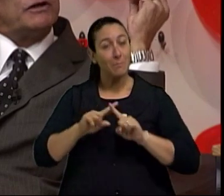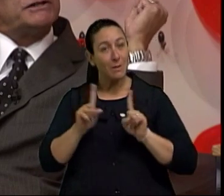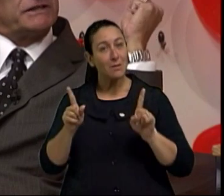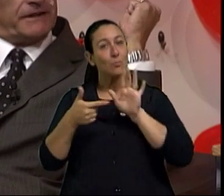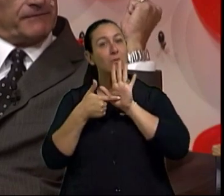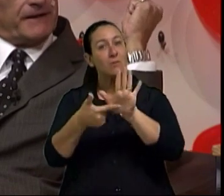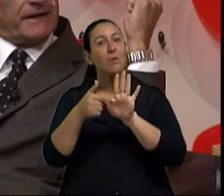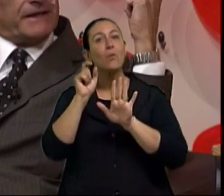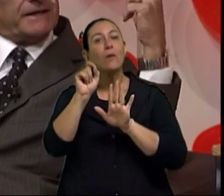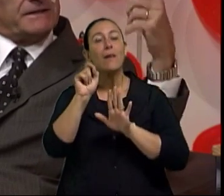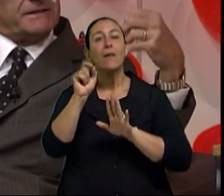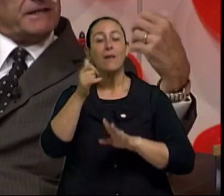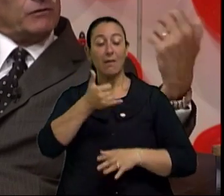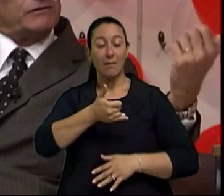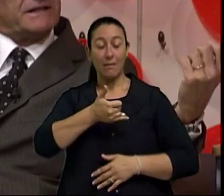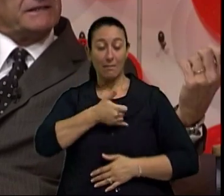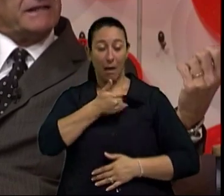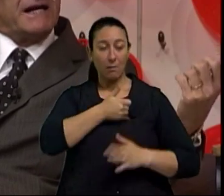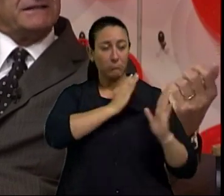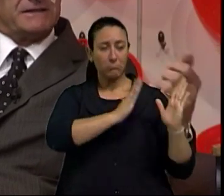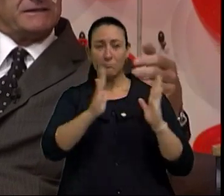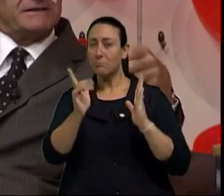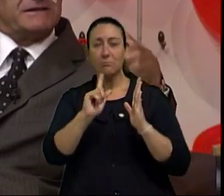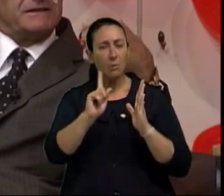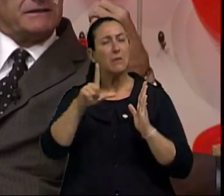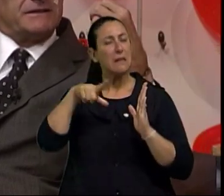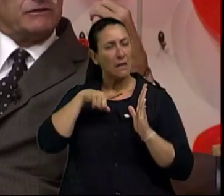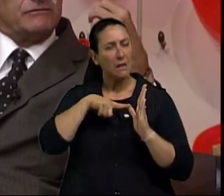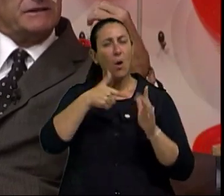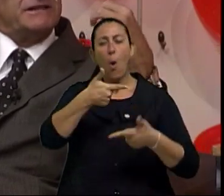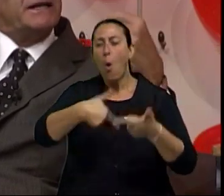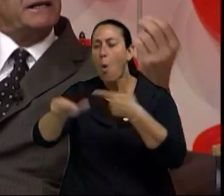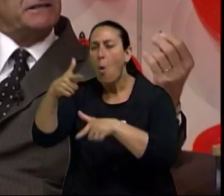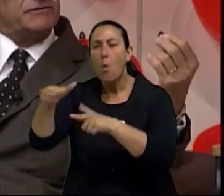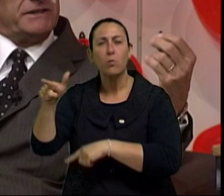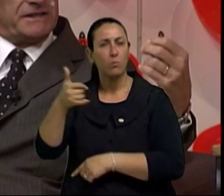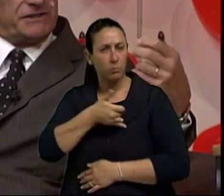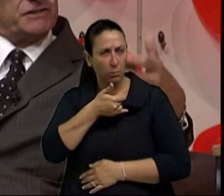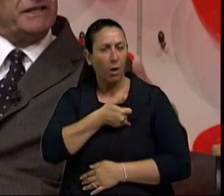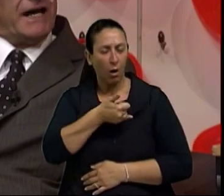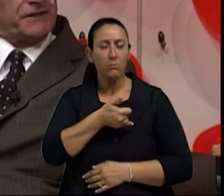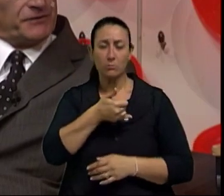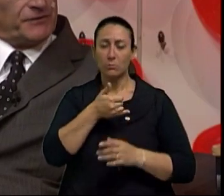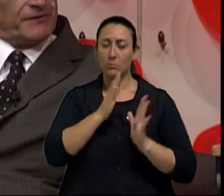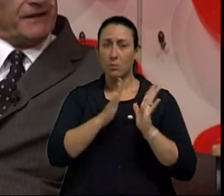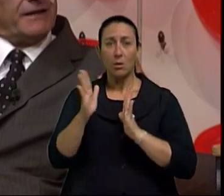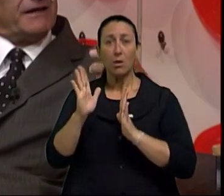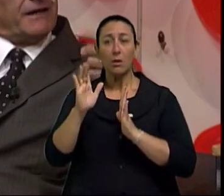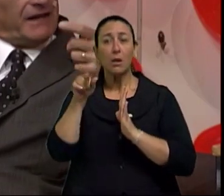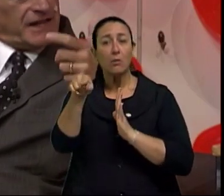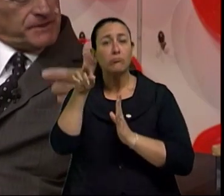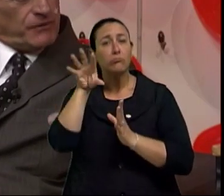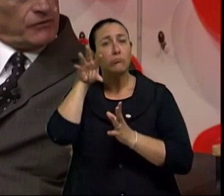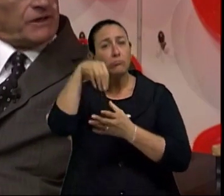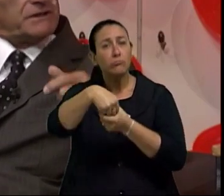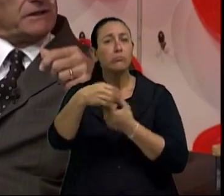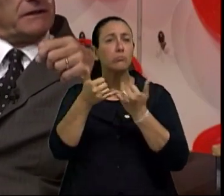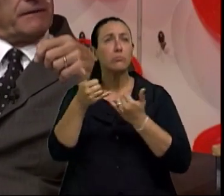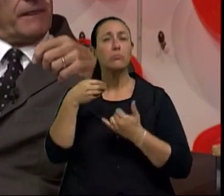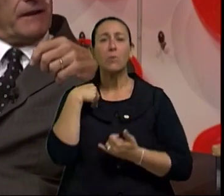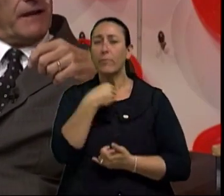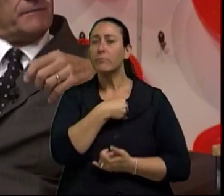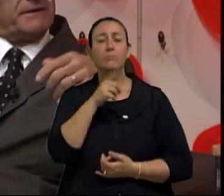cronológica. Existem outras idades que são de interesse, eu diria assim, geriátrico. A idade